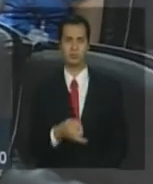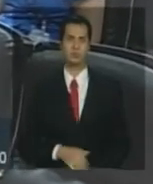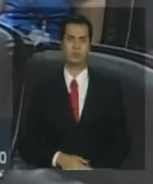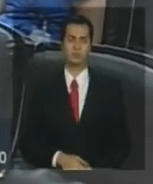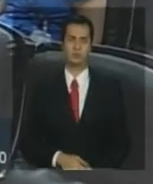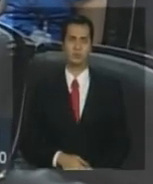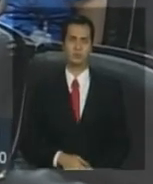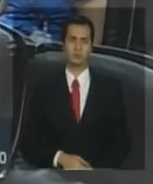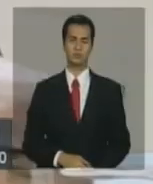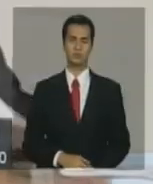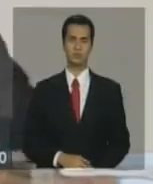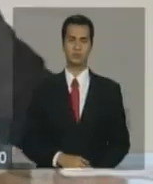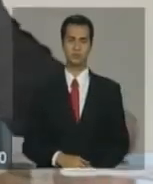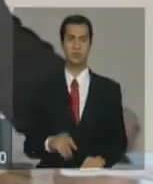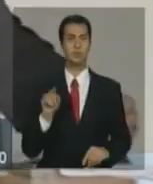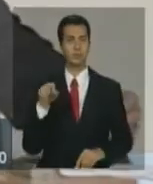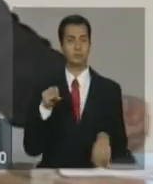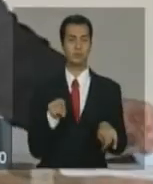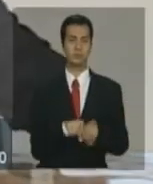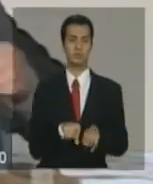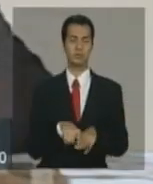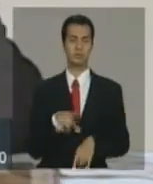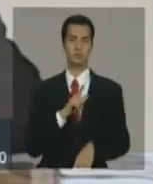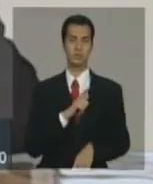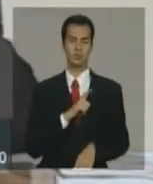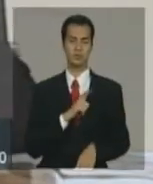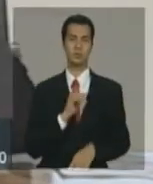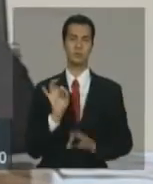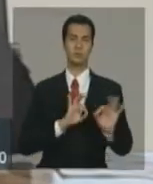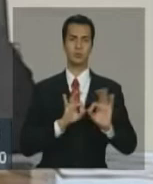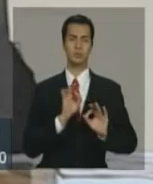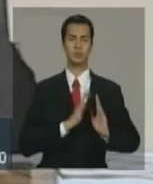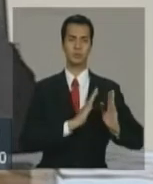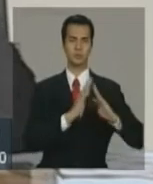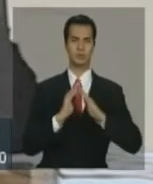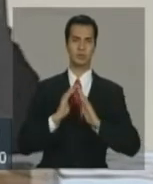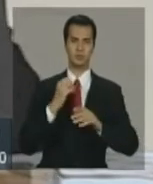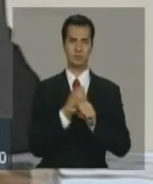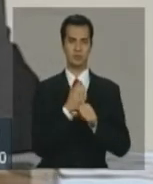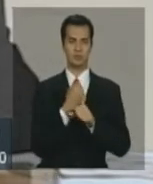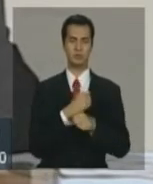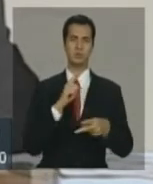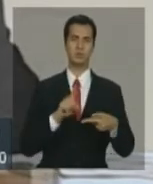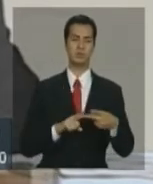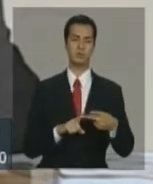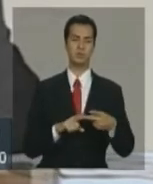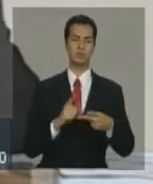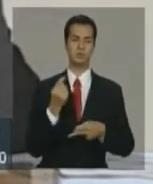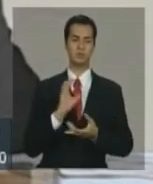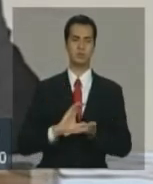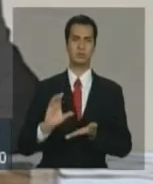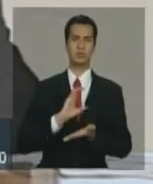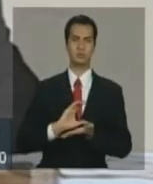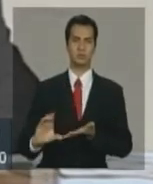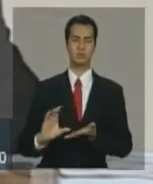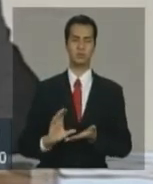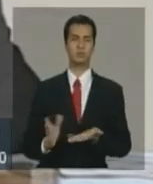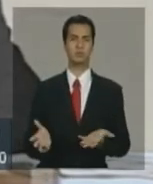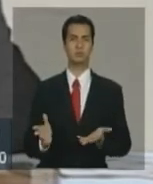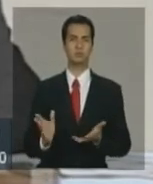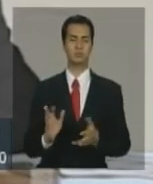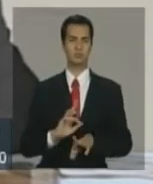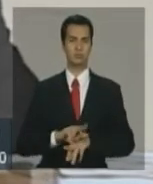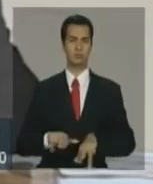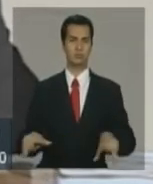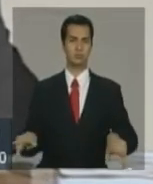Aqui tem Minha Casa Minha Vida e tem também investimentos que melhoraram. A diferença dos investimentos totais para o PAC